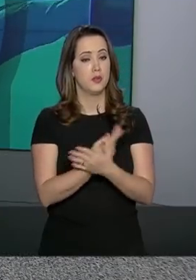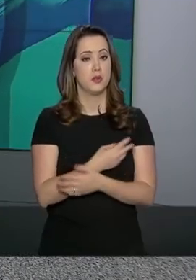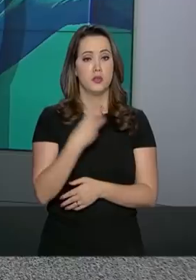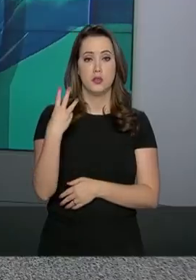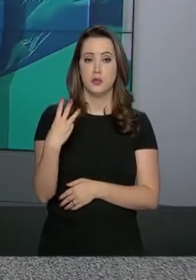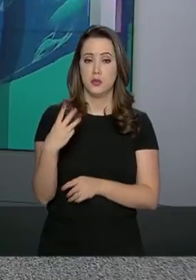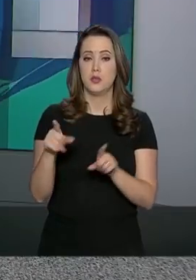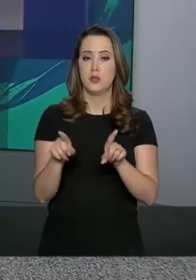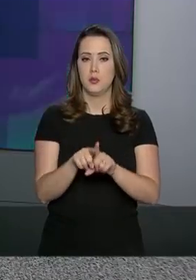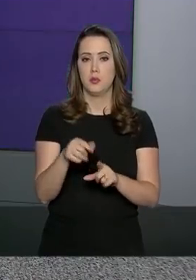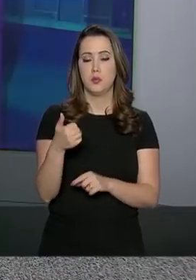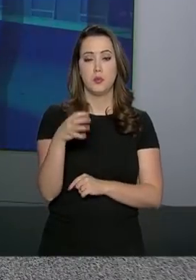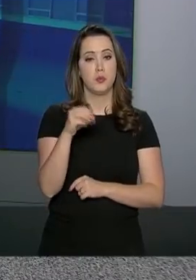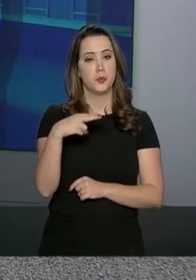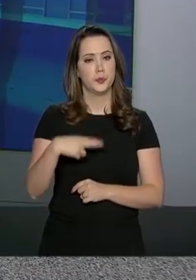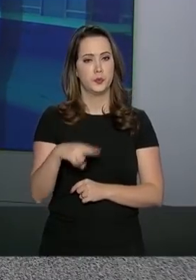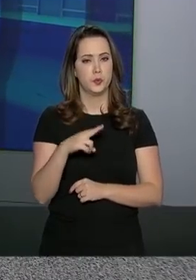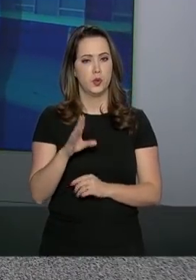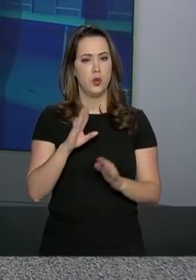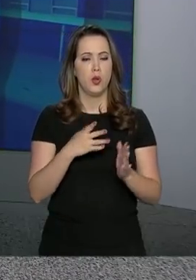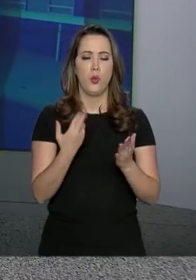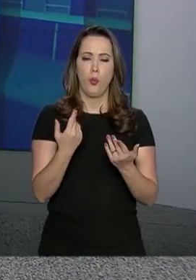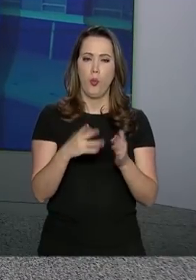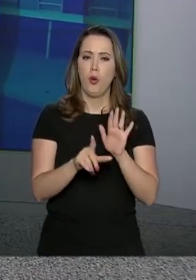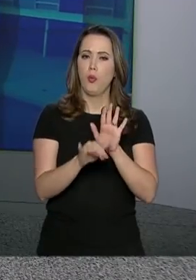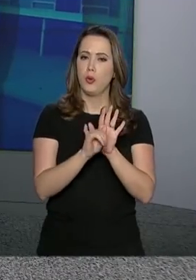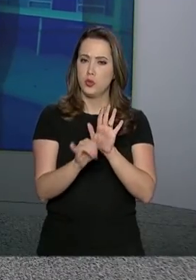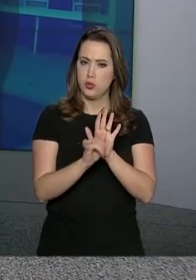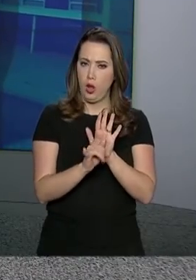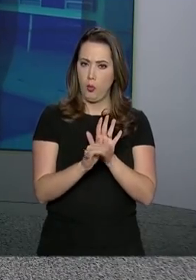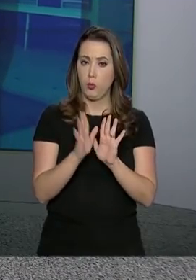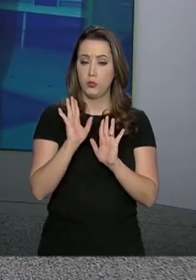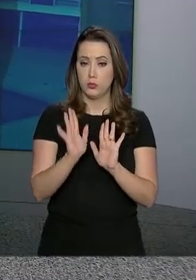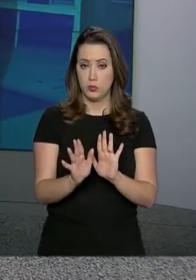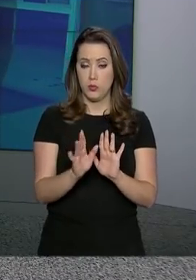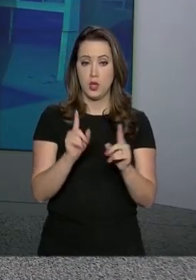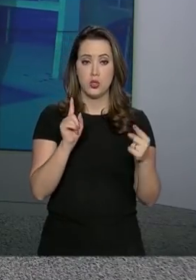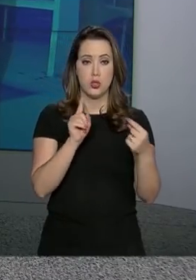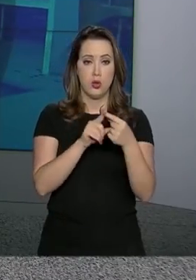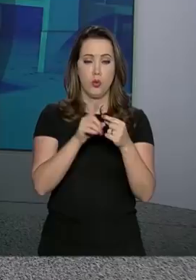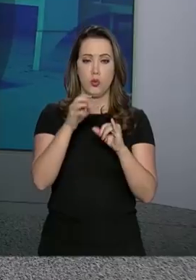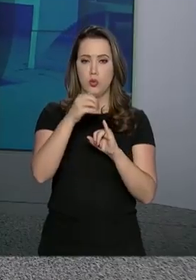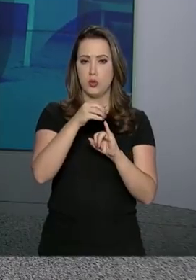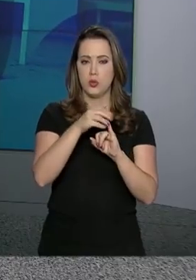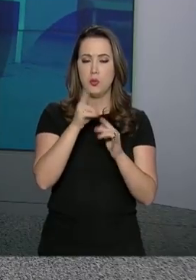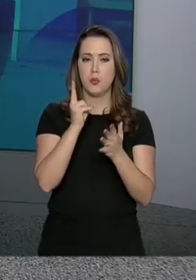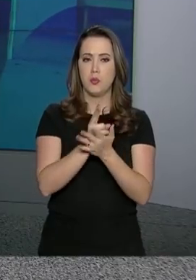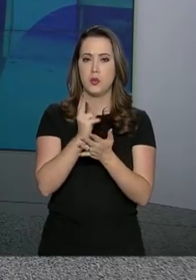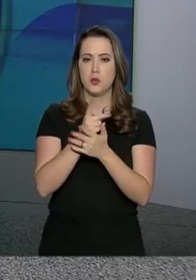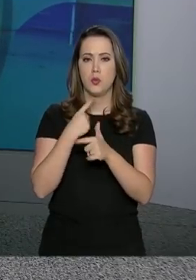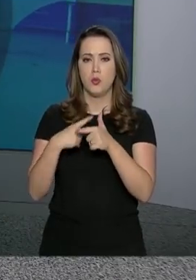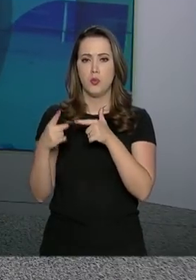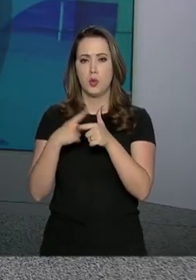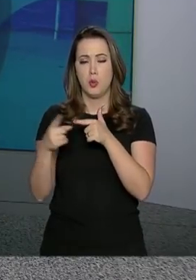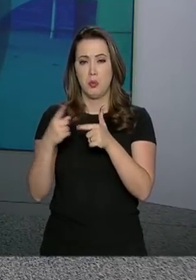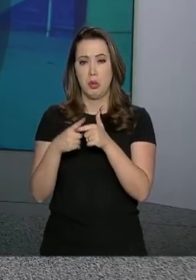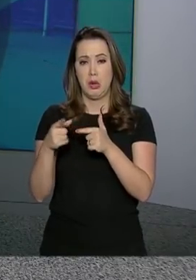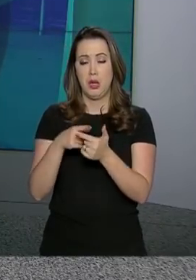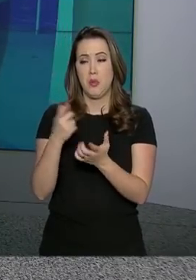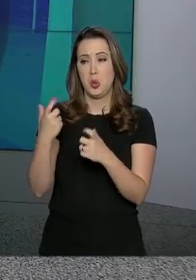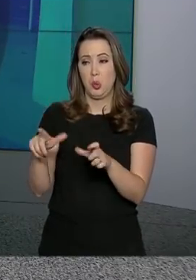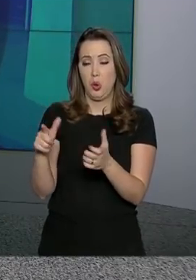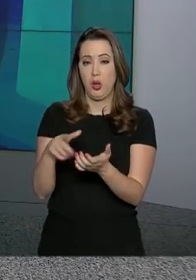nos dias 3 e 10 de novembro, conforme prevê o edital. De acordo com o INEP, mesmo com a falência da gráfica